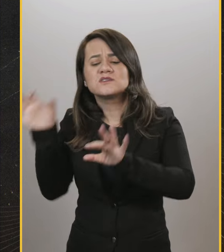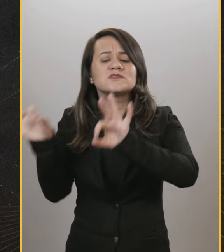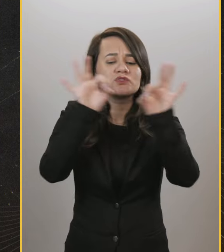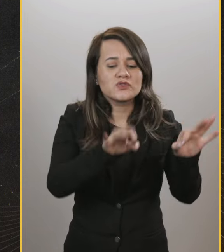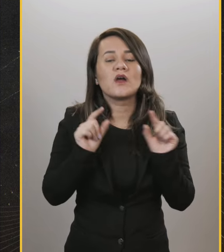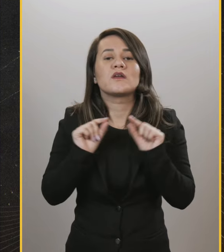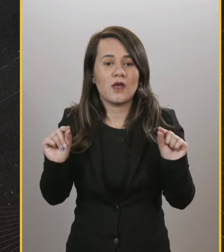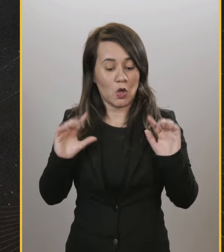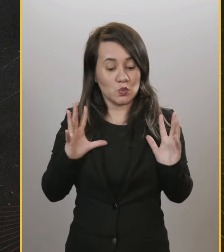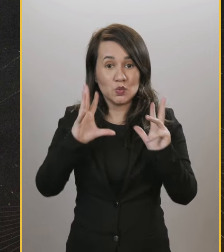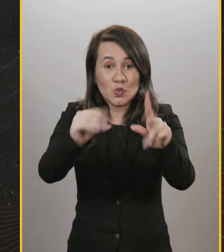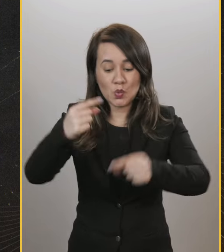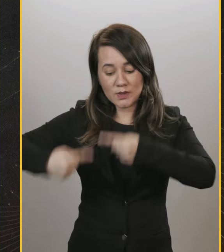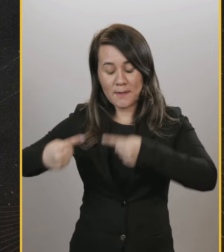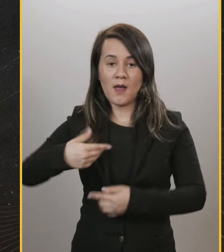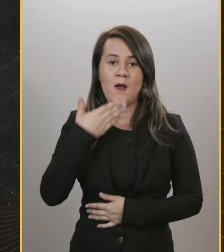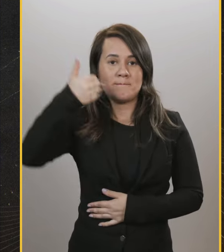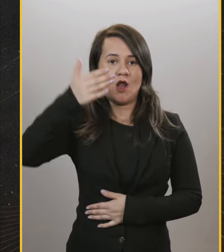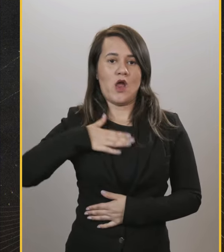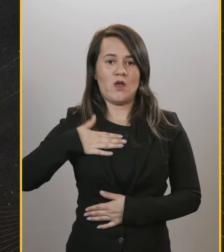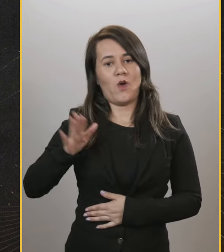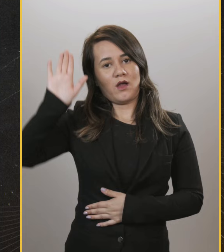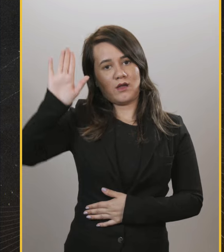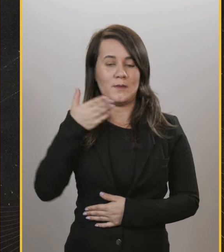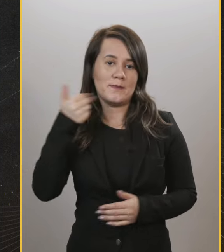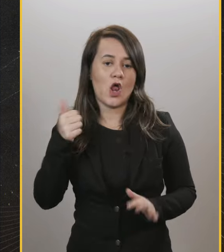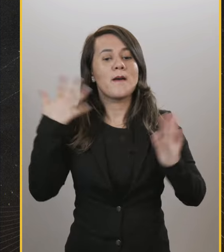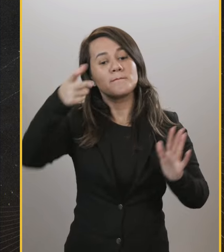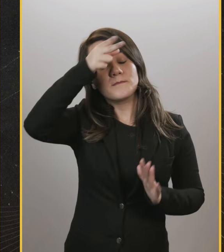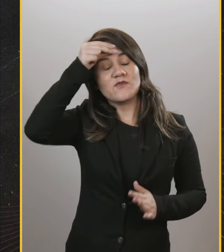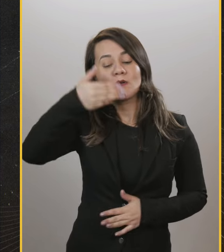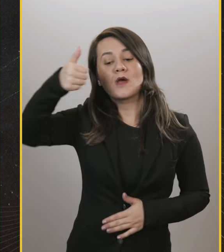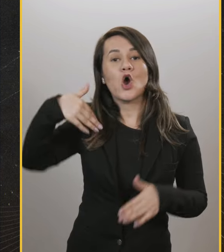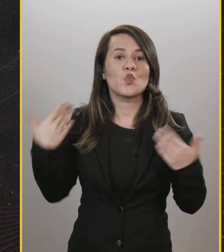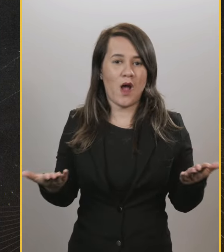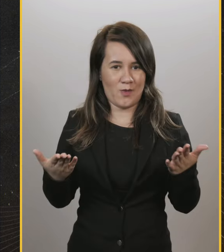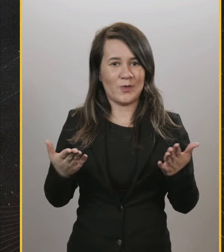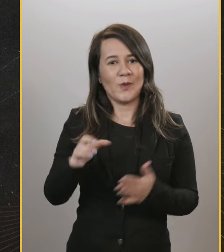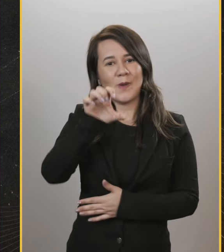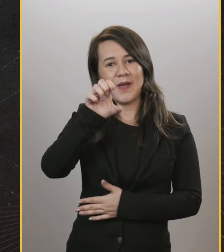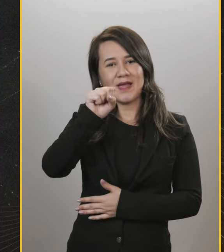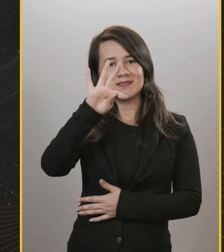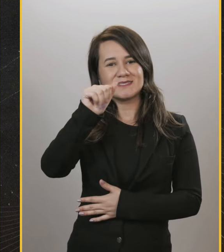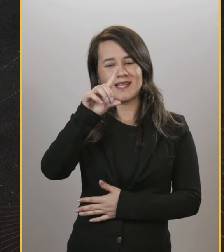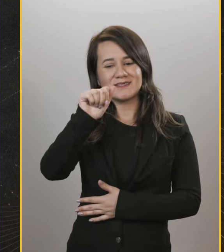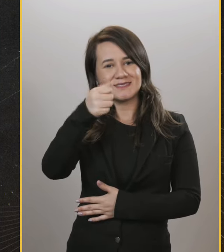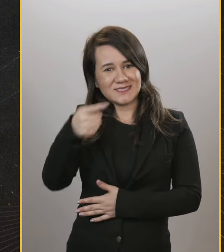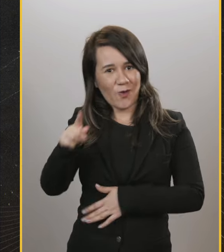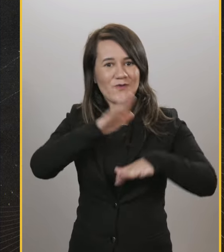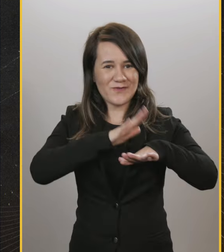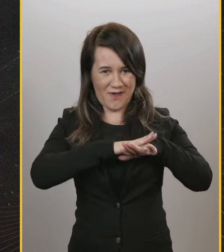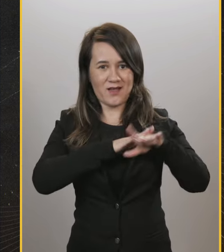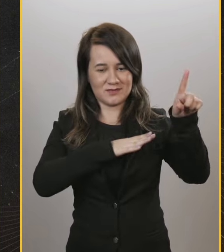com quem está assistindo. Em todos os debates, eu fui considerada a melhor candidata. E quem seria a melhor prefeita? O Estadão fez uma qual ele